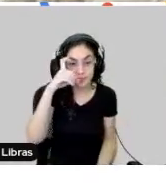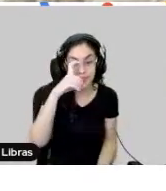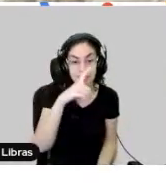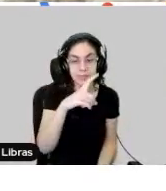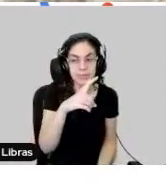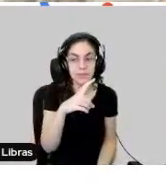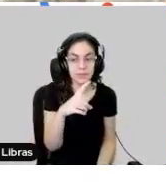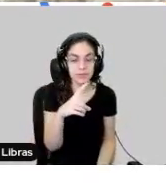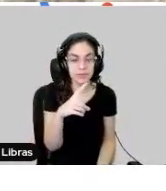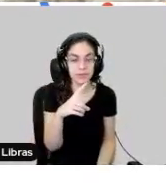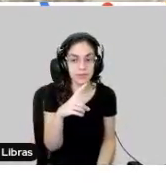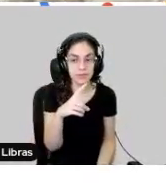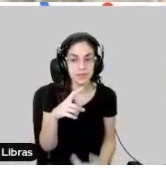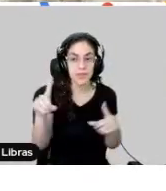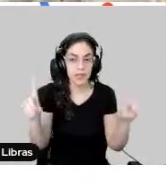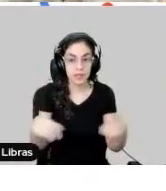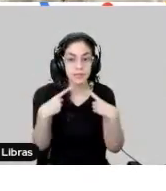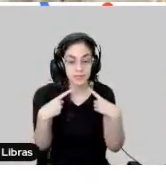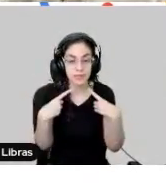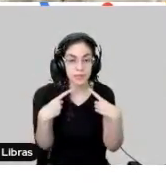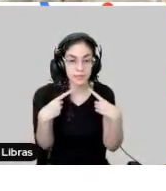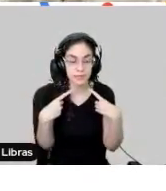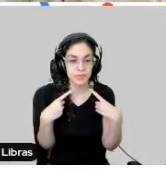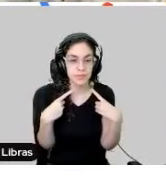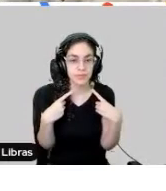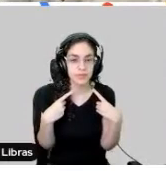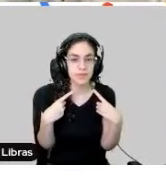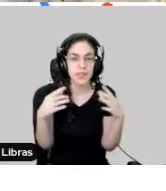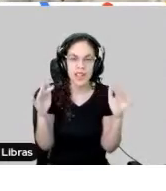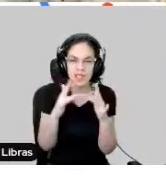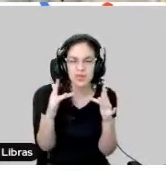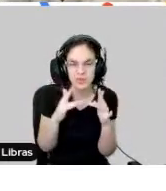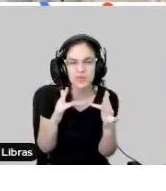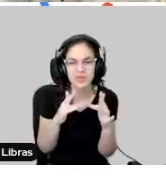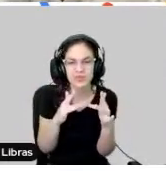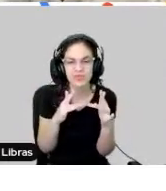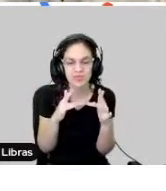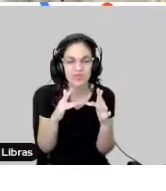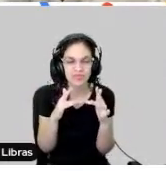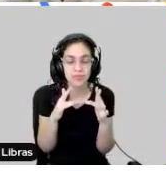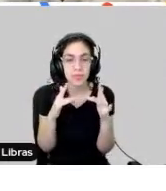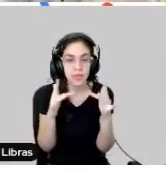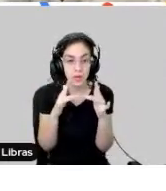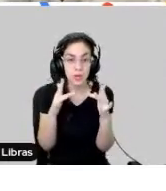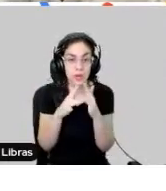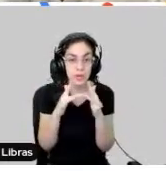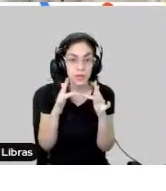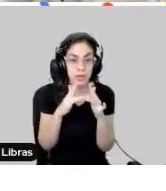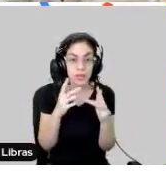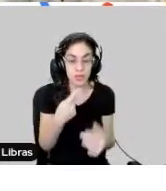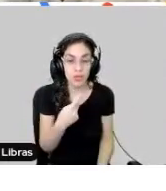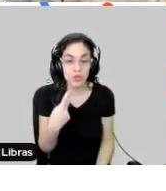desafio foi justamente fazer essa conexão. Então, nós conseguimos conectar o sistema nosso,